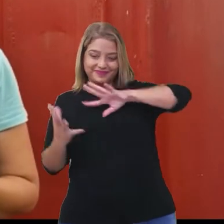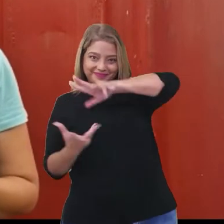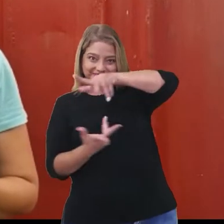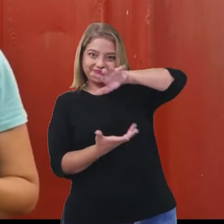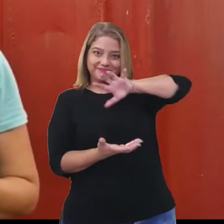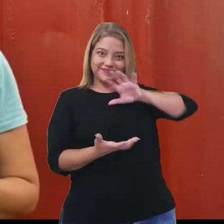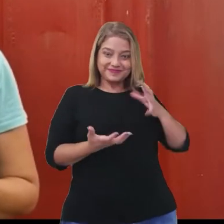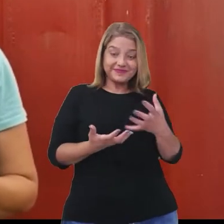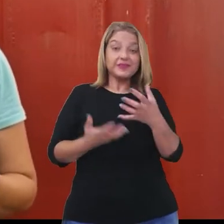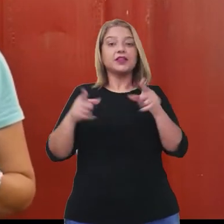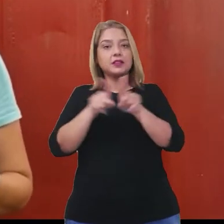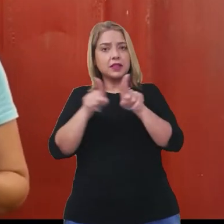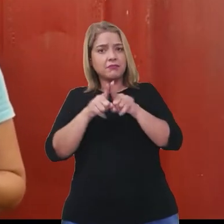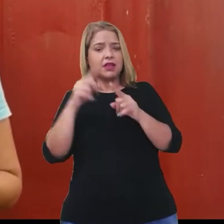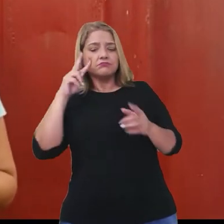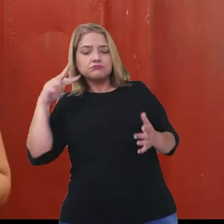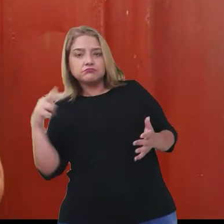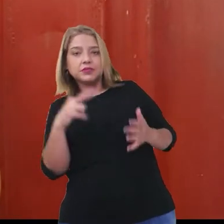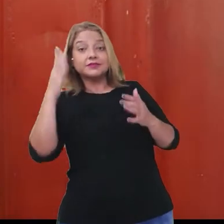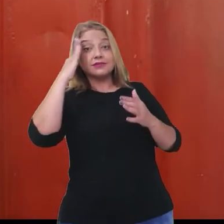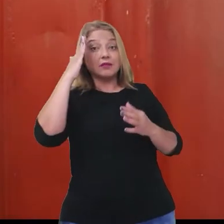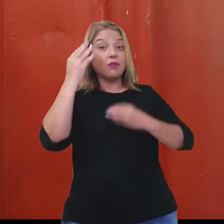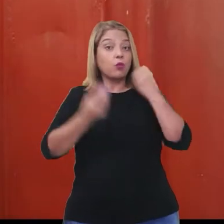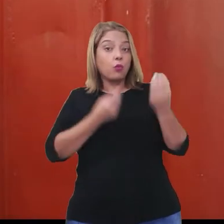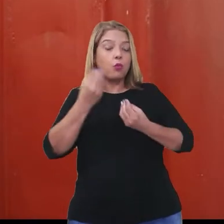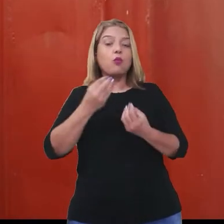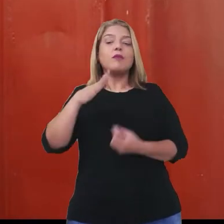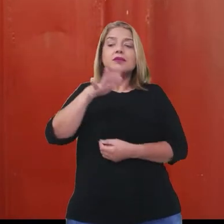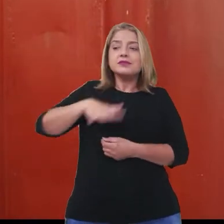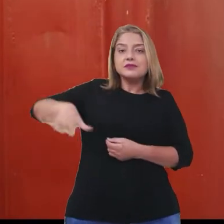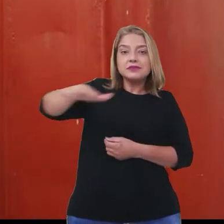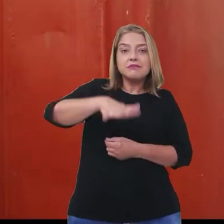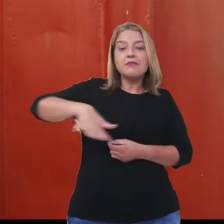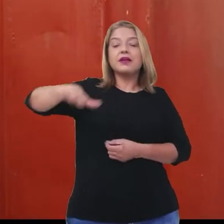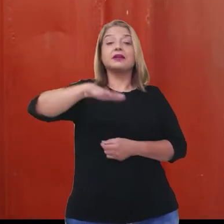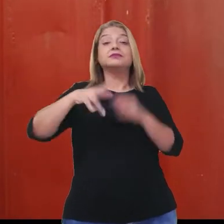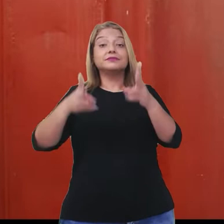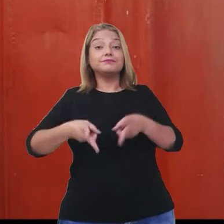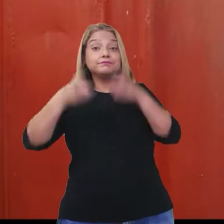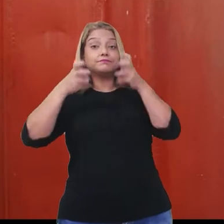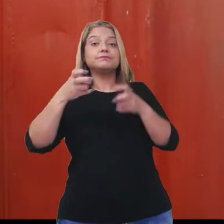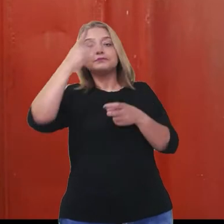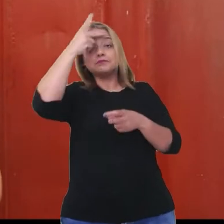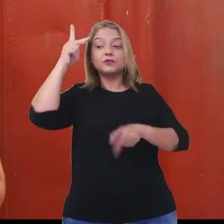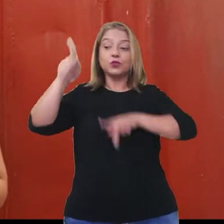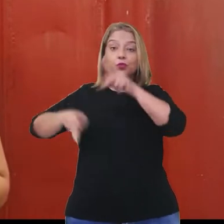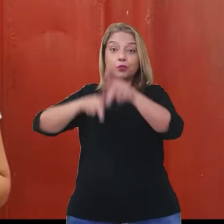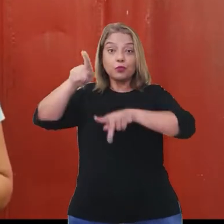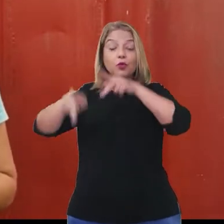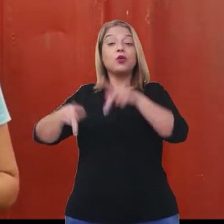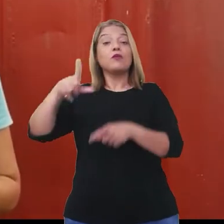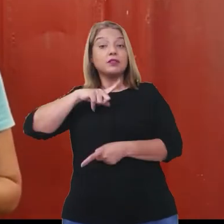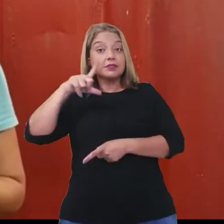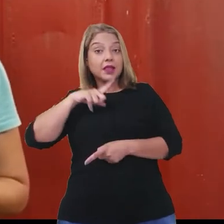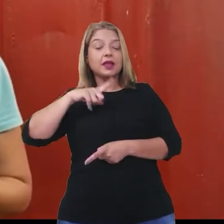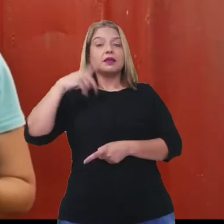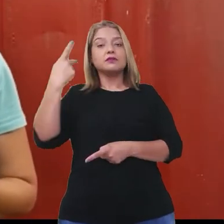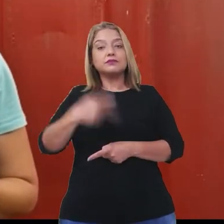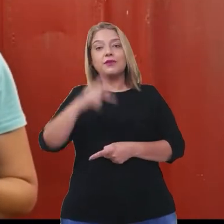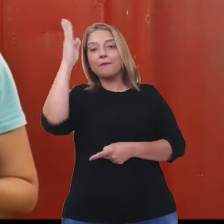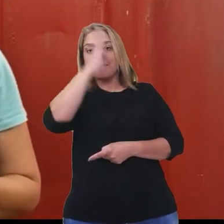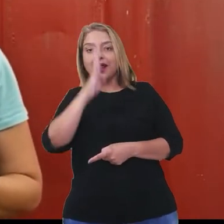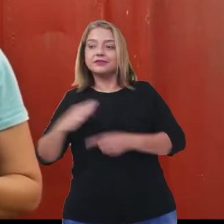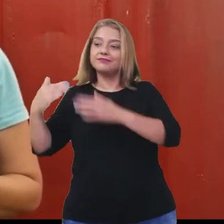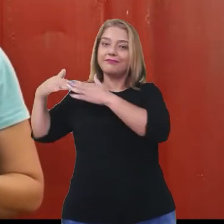no globo e no mapa, trabalhando noção de espaço, identificamos também aqueles povos que fizeram parte da constituição do povo